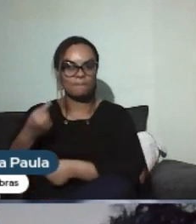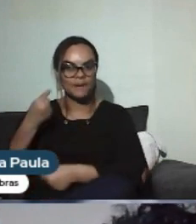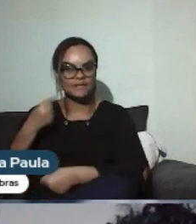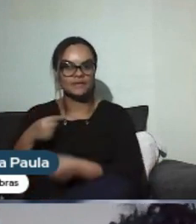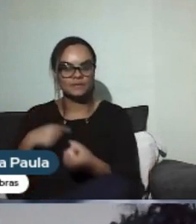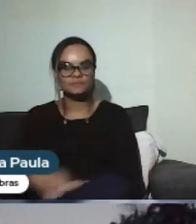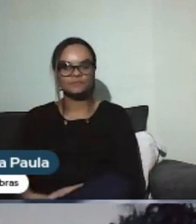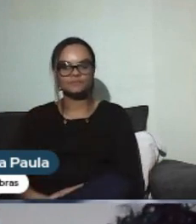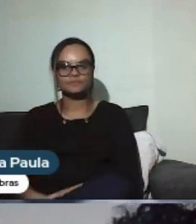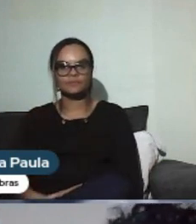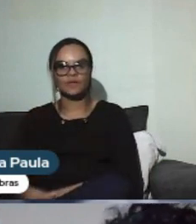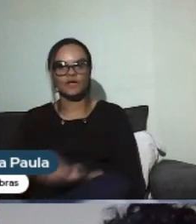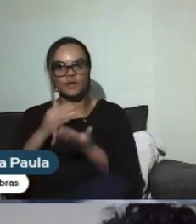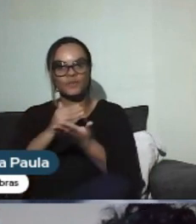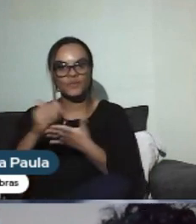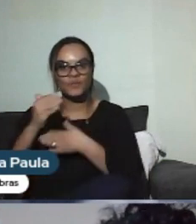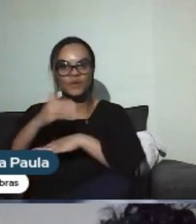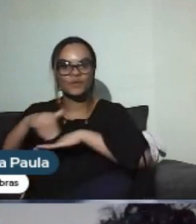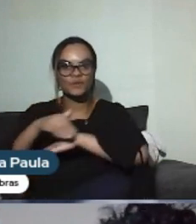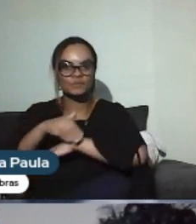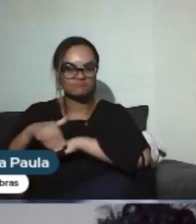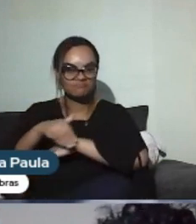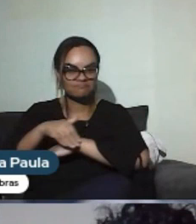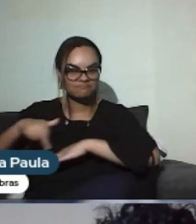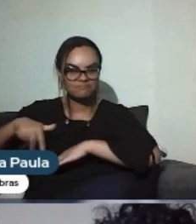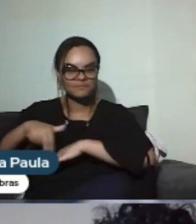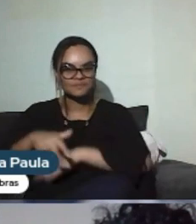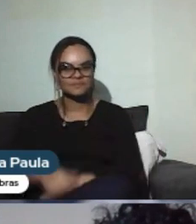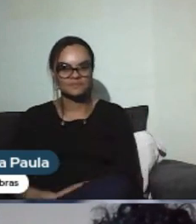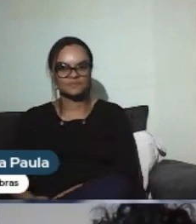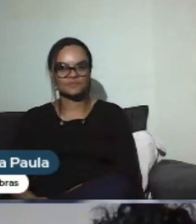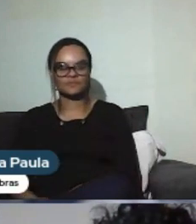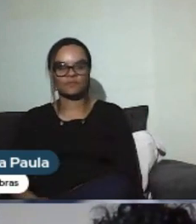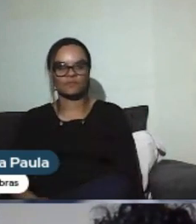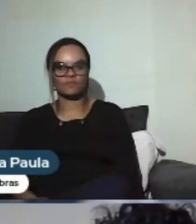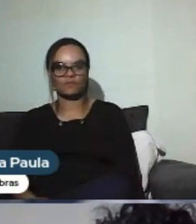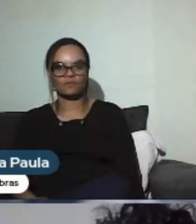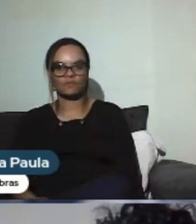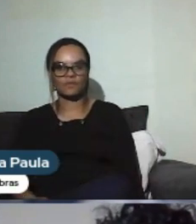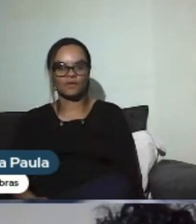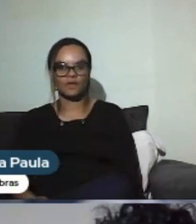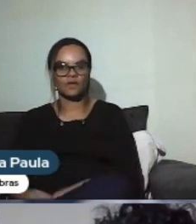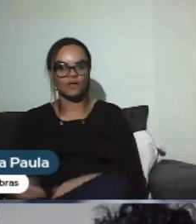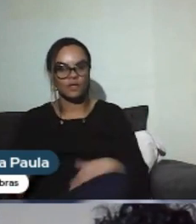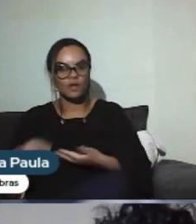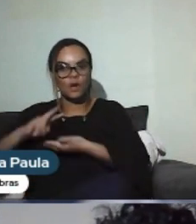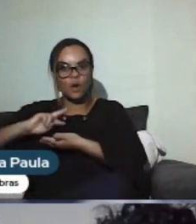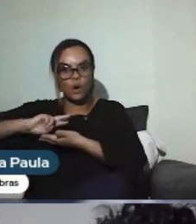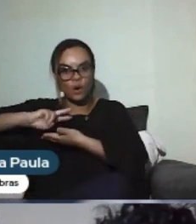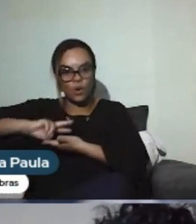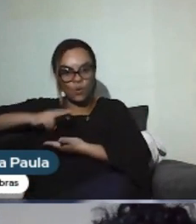comecei... Iniciei a curita de rua. Você tá... Você sofreu o transplante renal há quanto tempo,